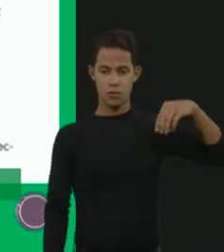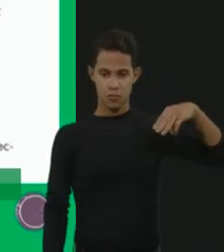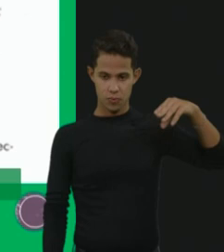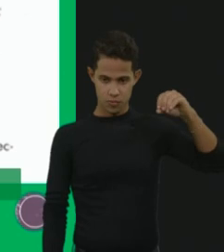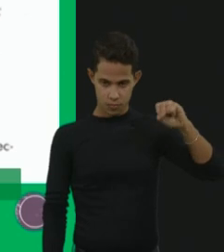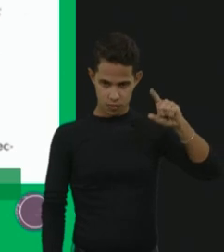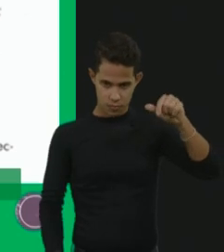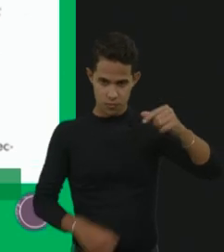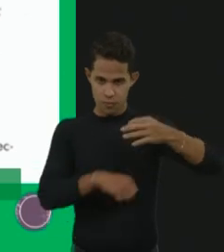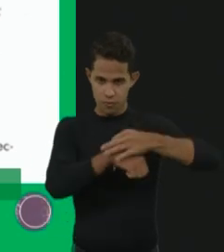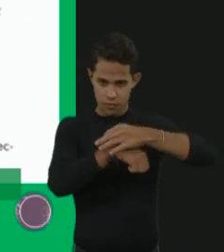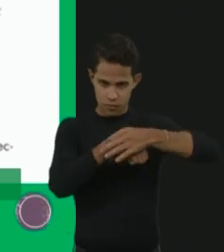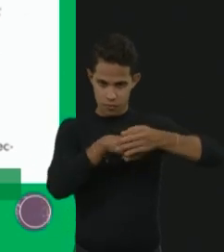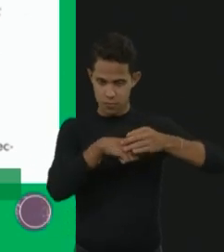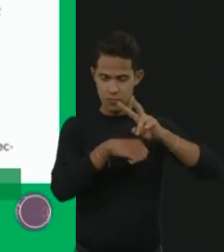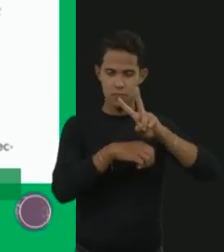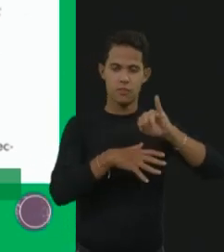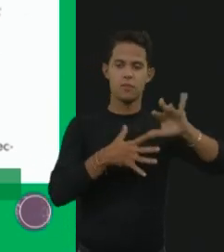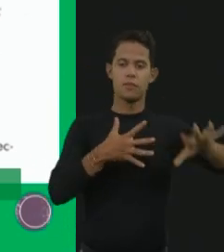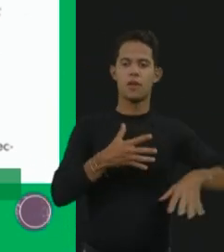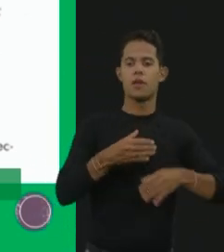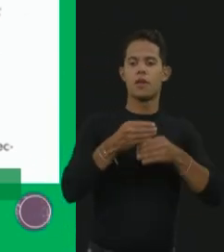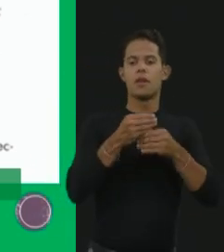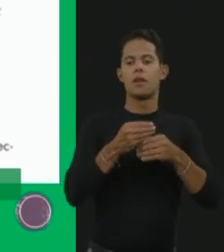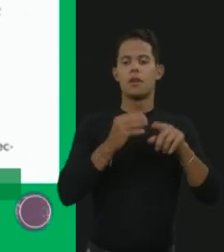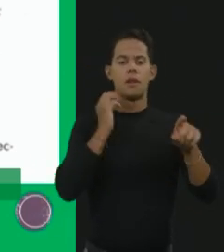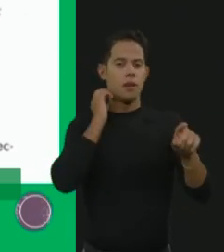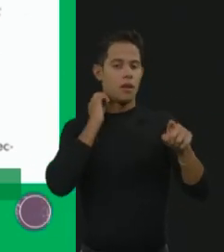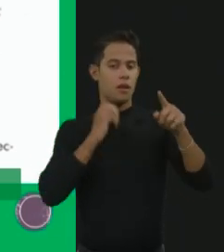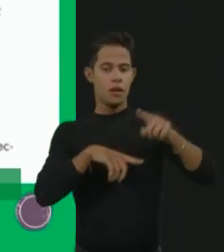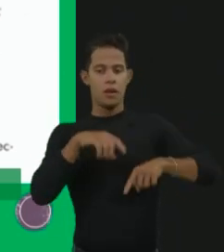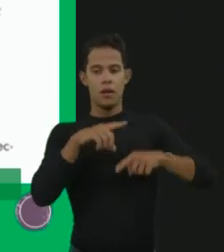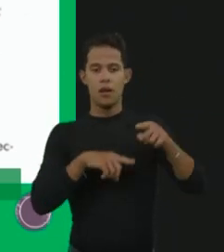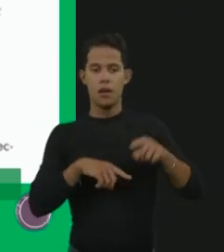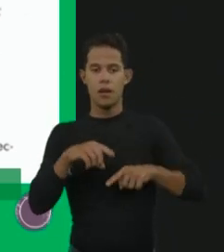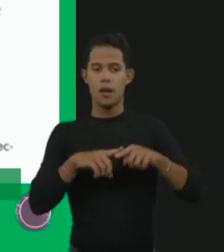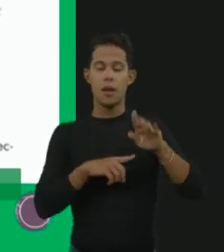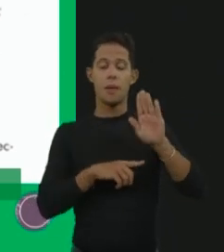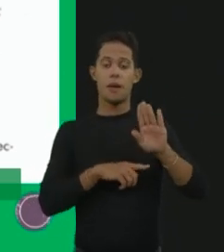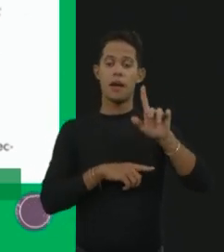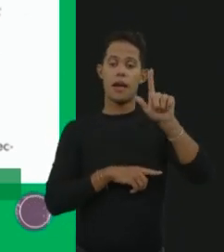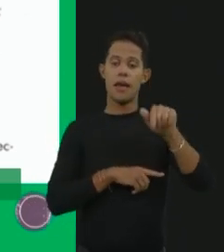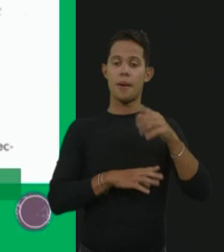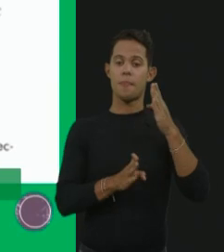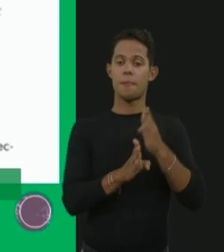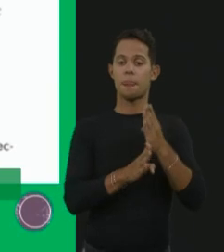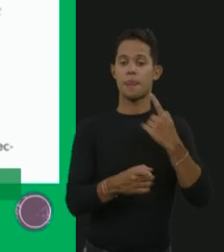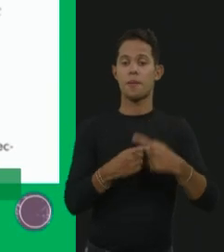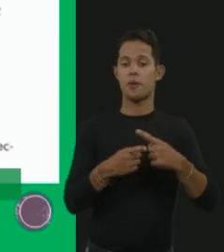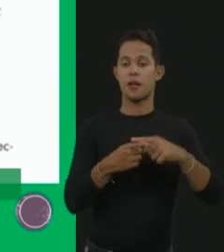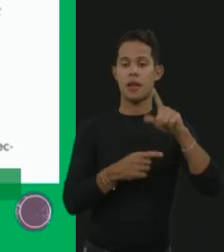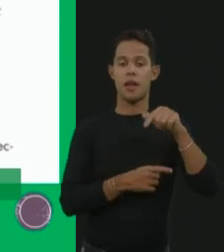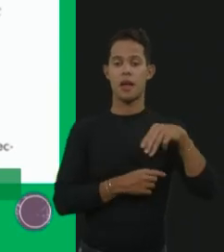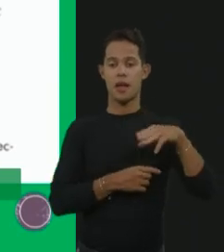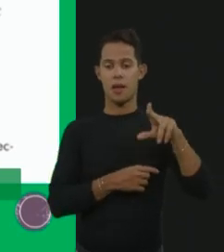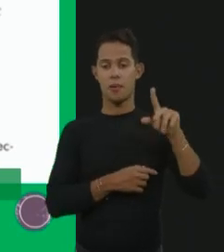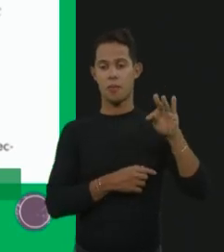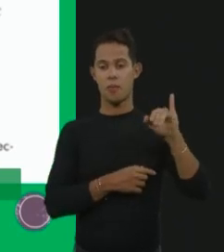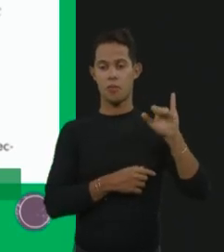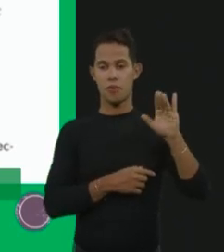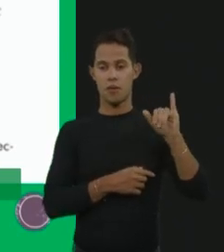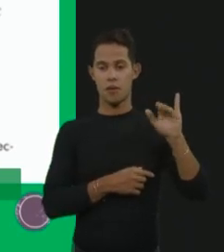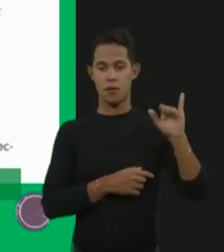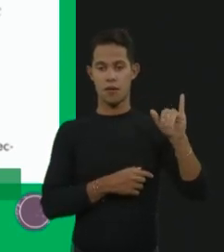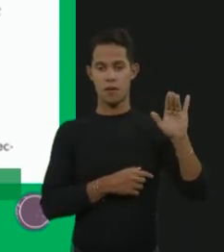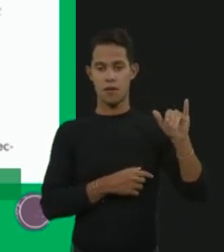tá? E por que é importante saber isso? para entender o porquê dessas doenças serem multissistêmicas. Os lisossomos, eles antigamente tinham uma